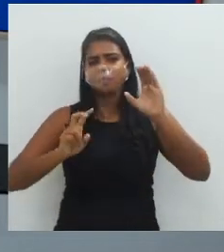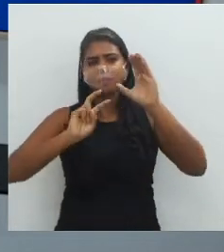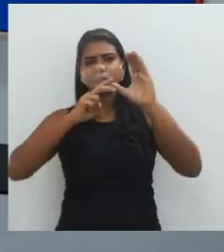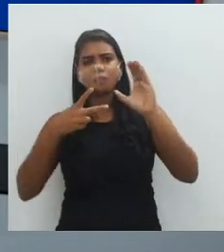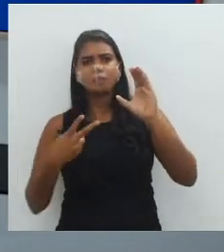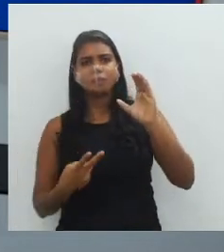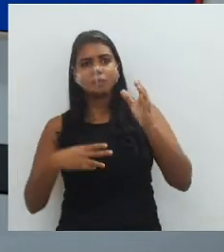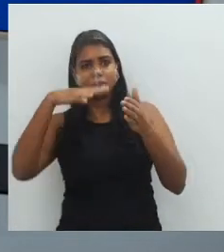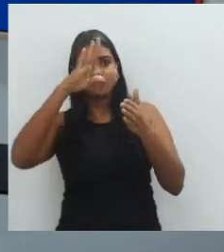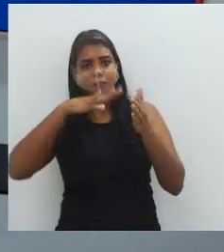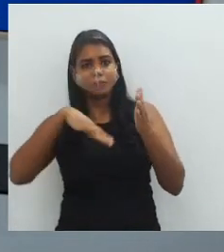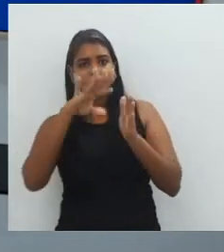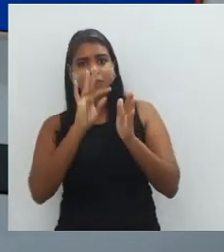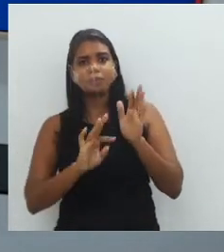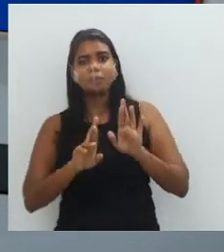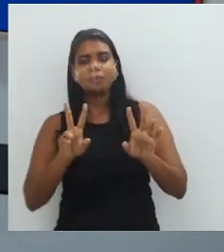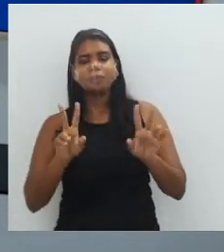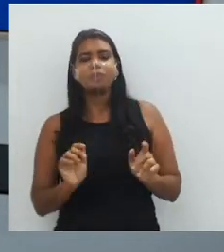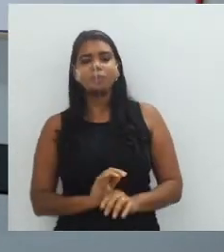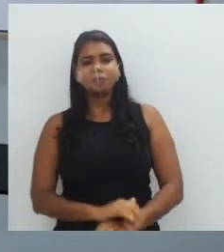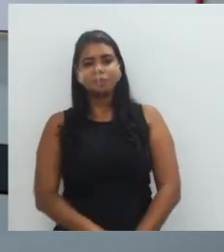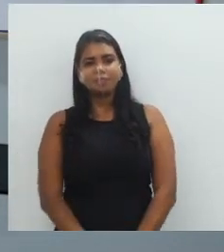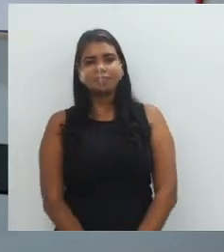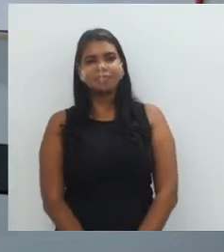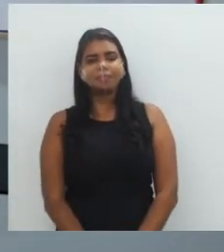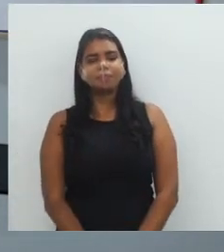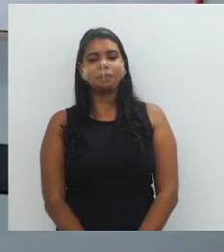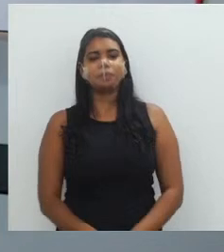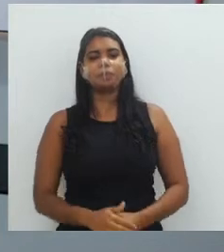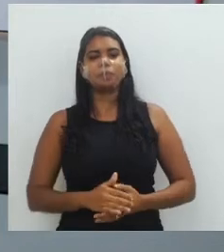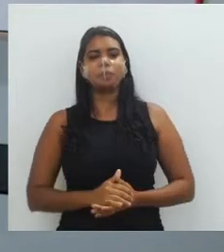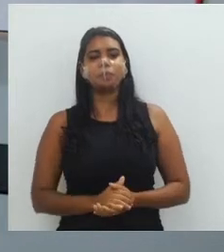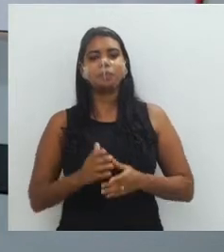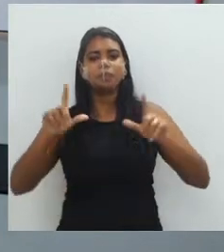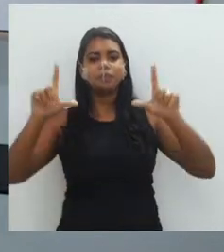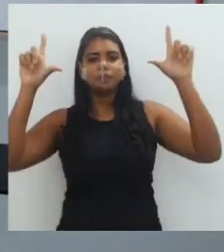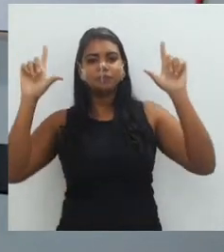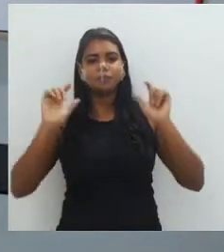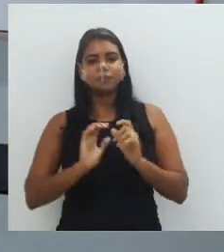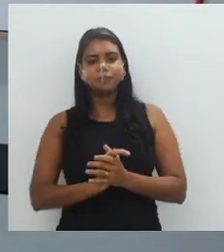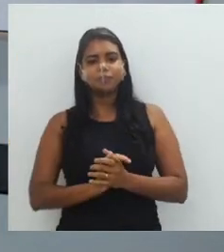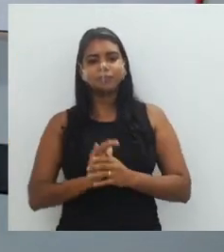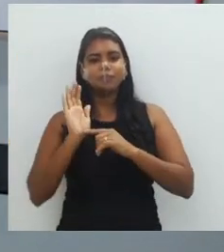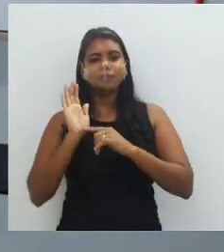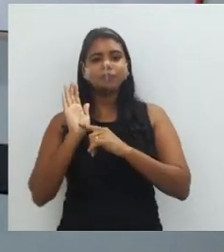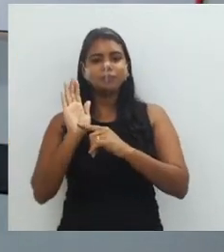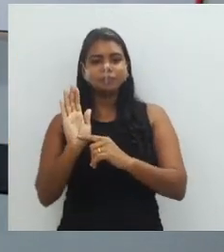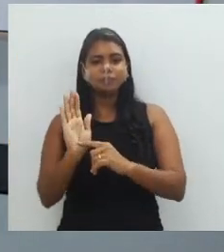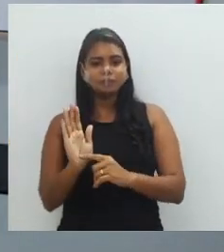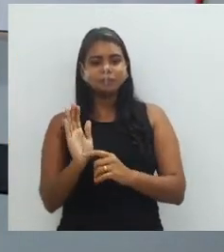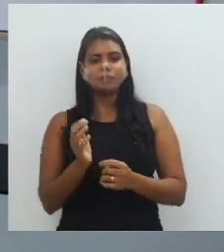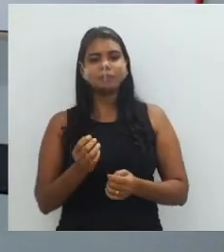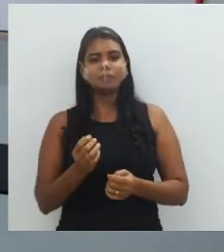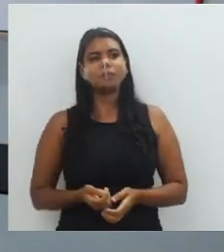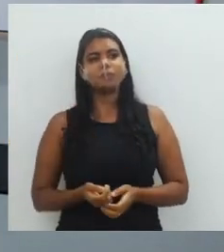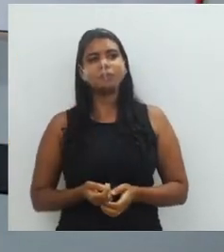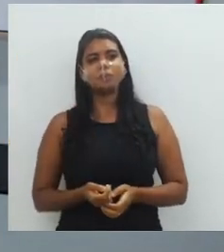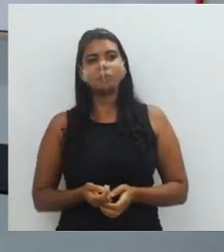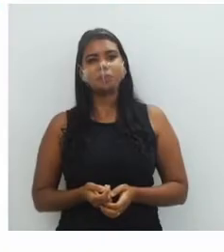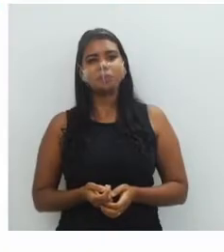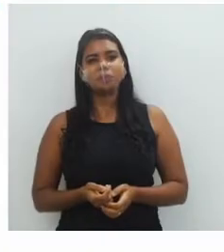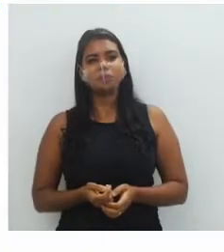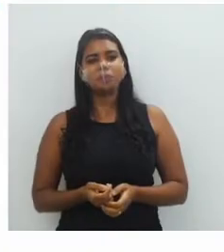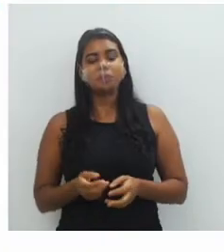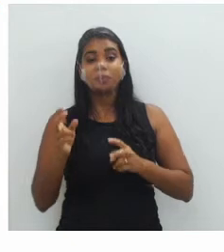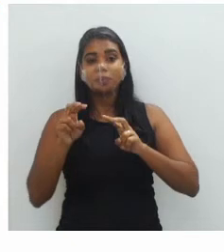e das técnicas diversas. Vamos lá? Olha só! A representação das texturas na